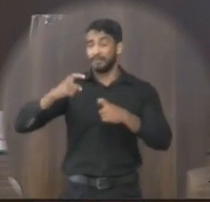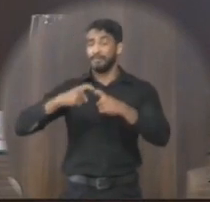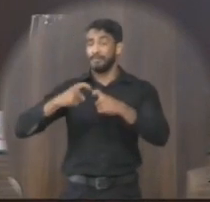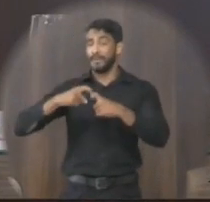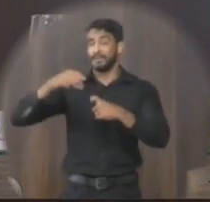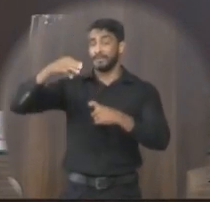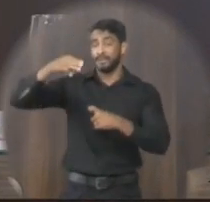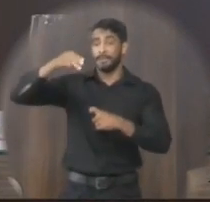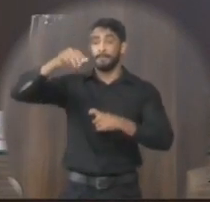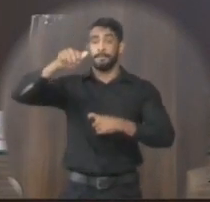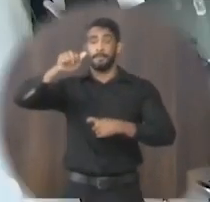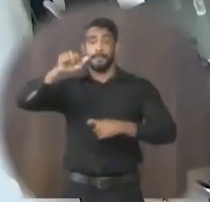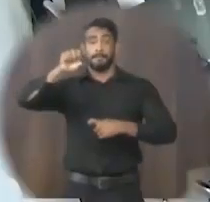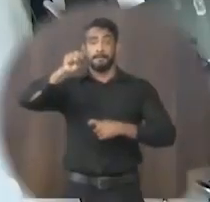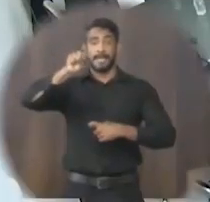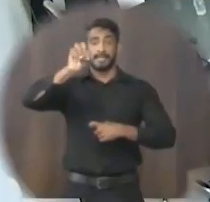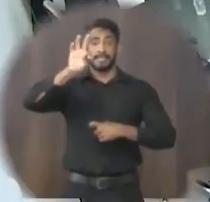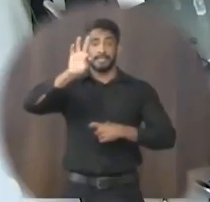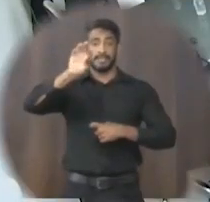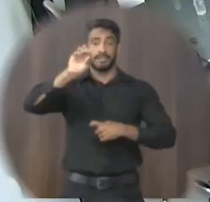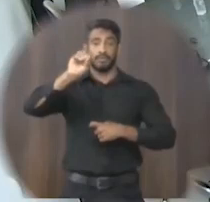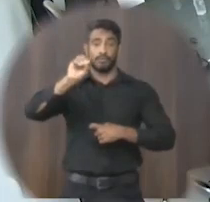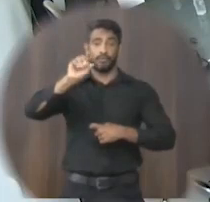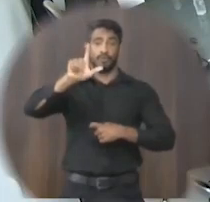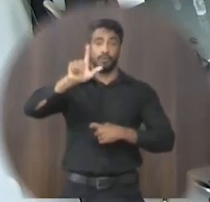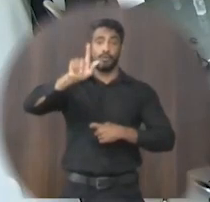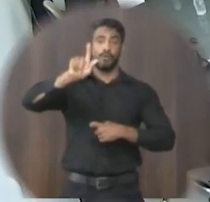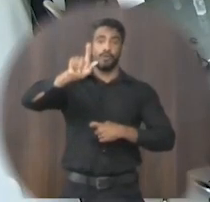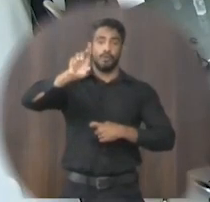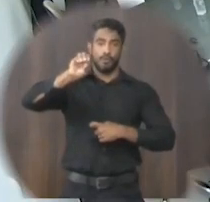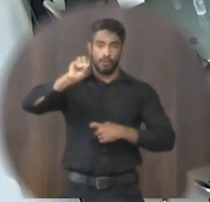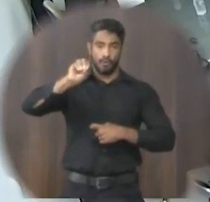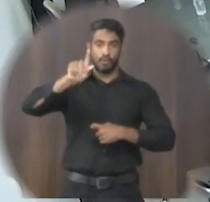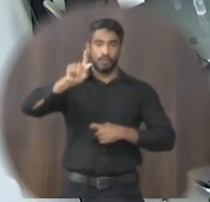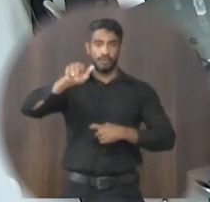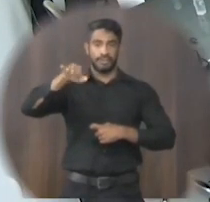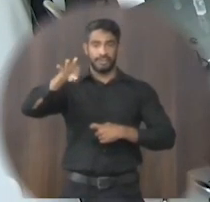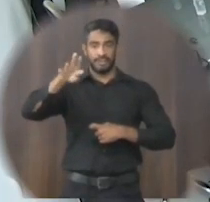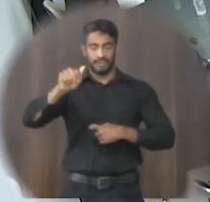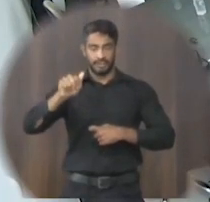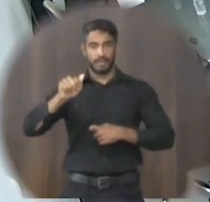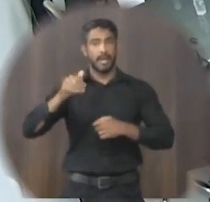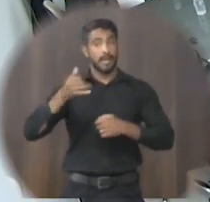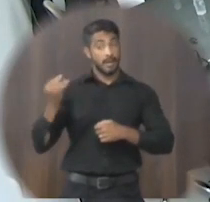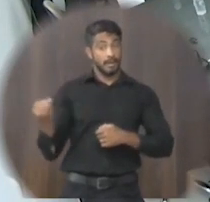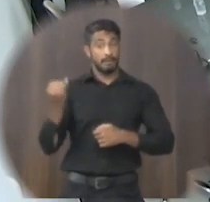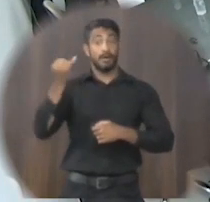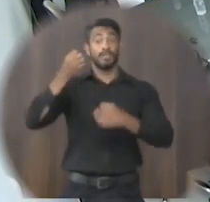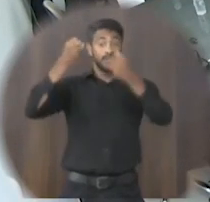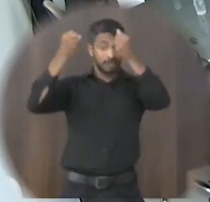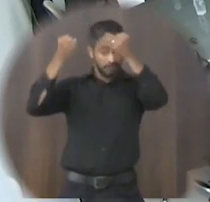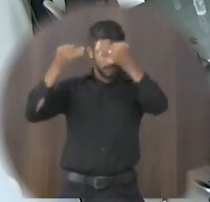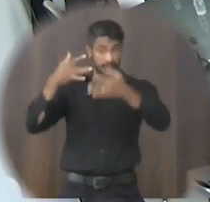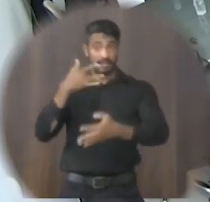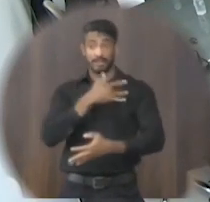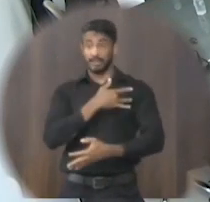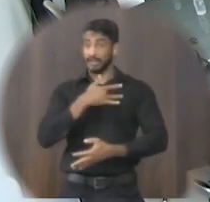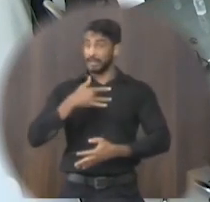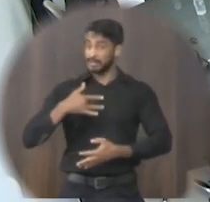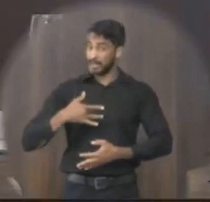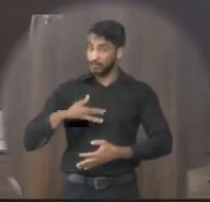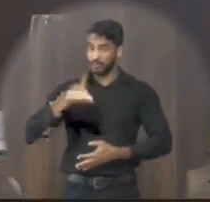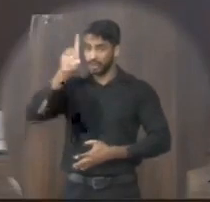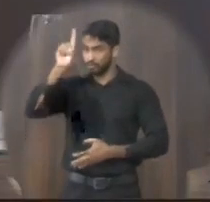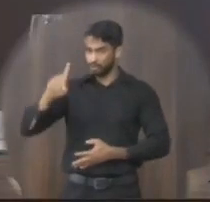mastologista é importante destacar que a saúde é direito de todos e deve e dever do estado